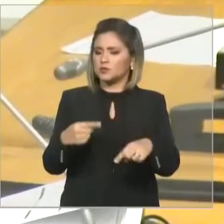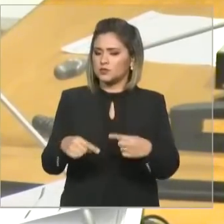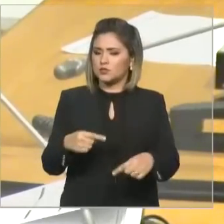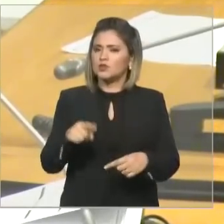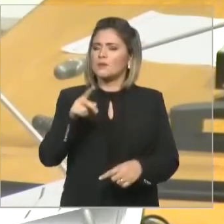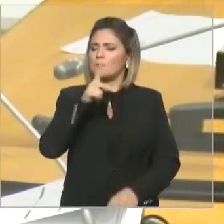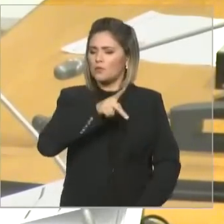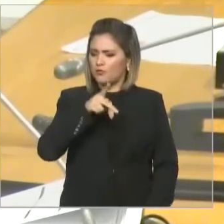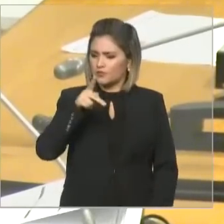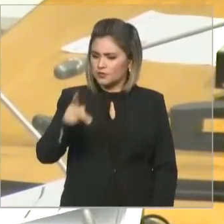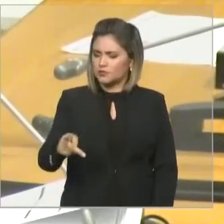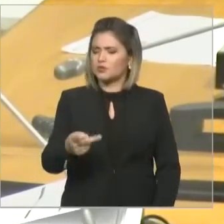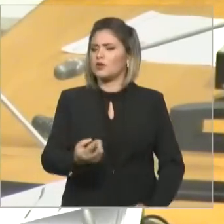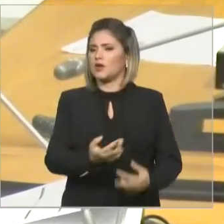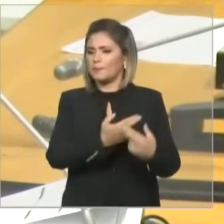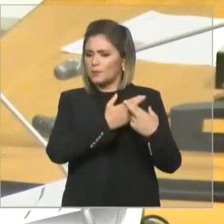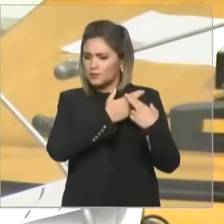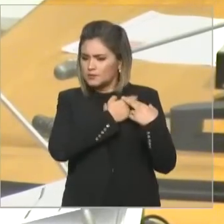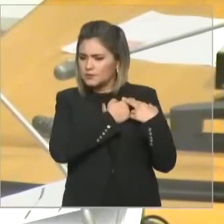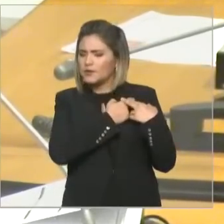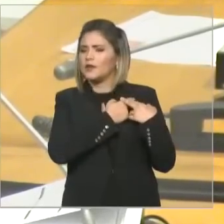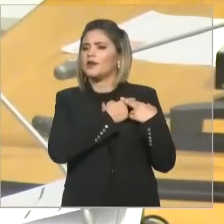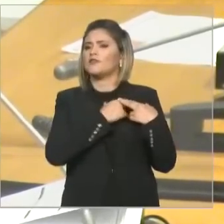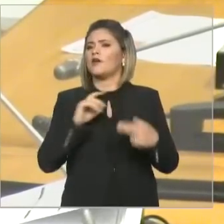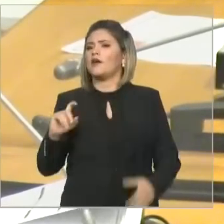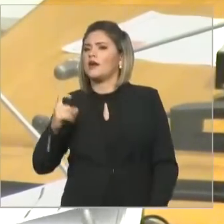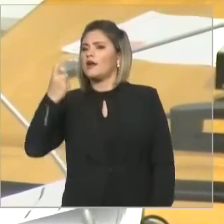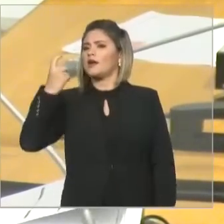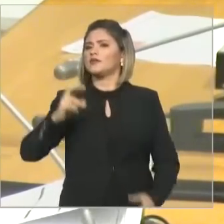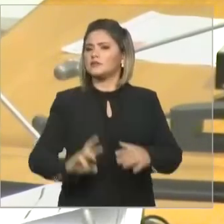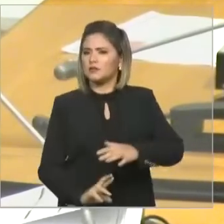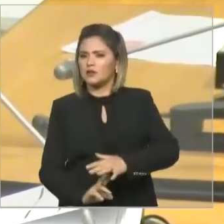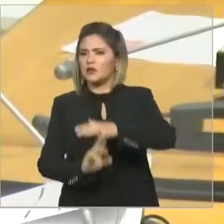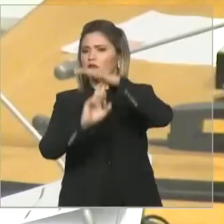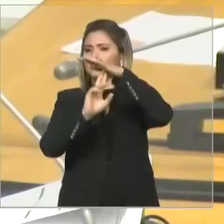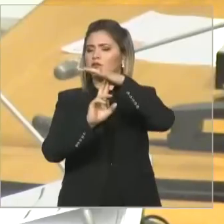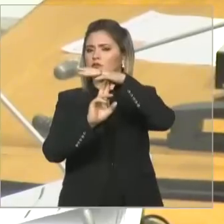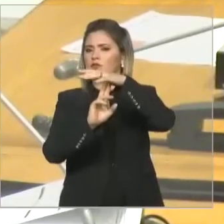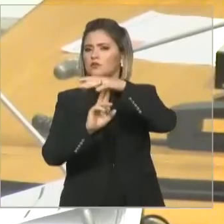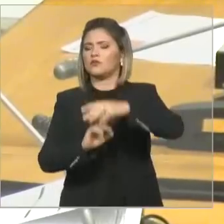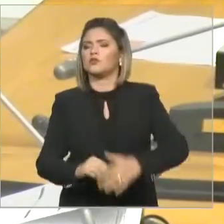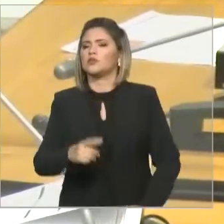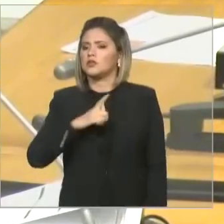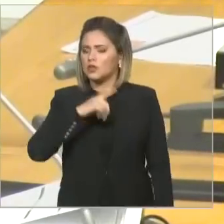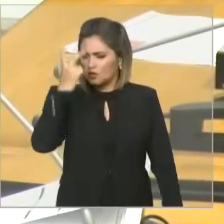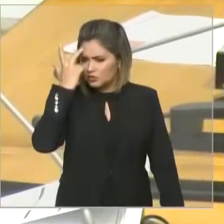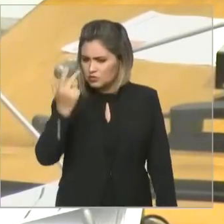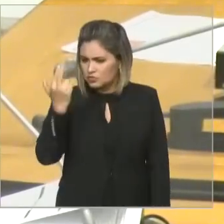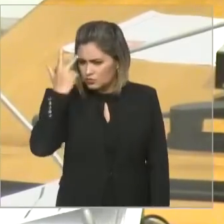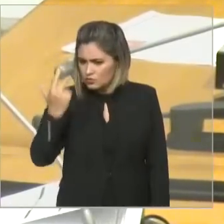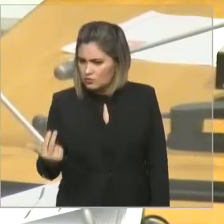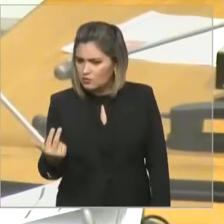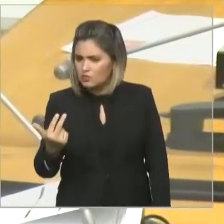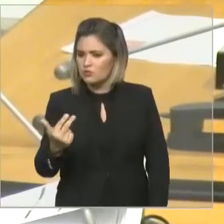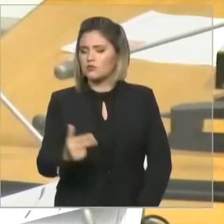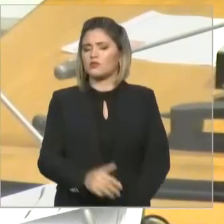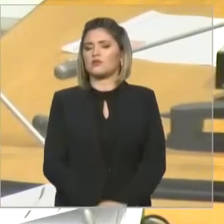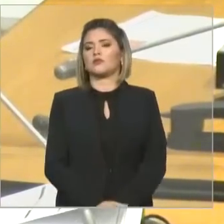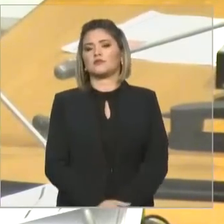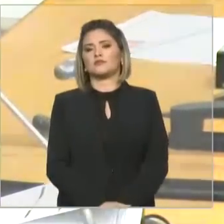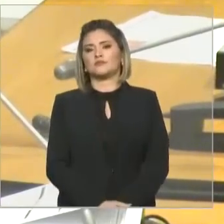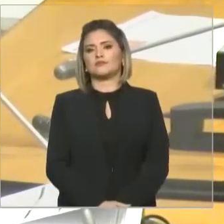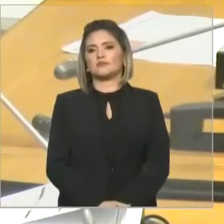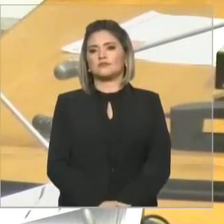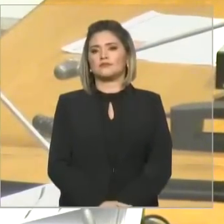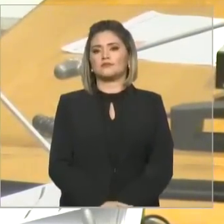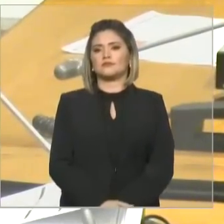competente, ex-reitor, que tem uma história, que tem uma biografia, e é muita petulância mesmo,